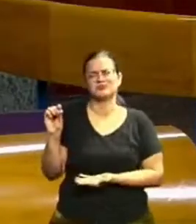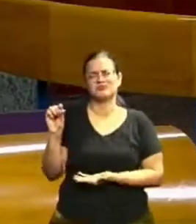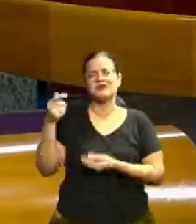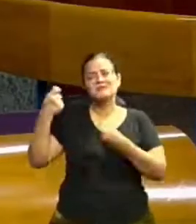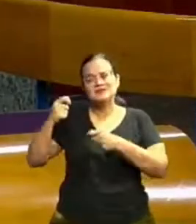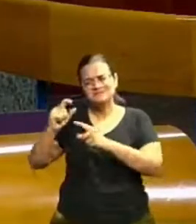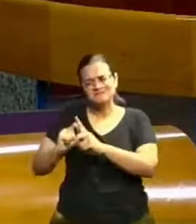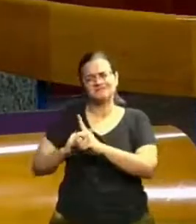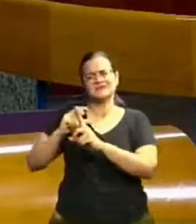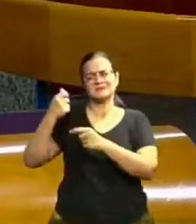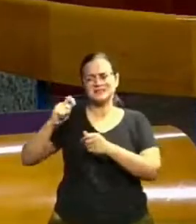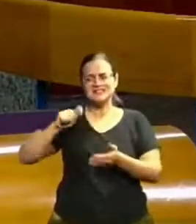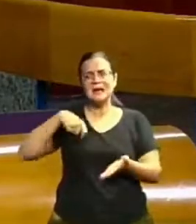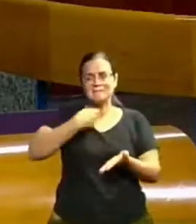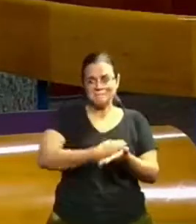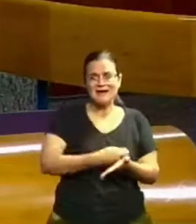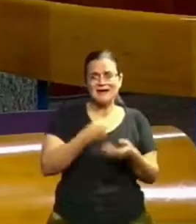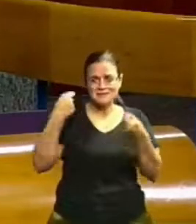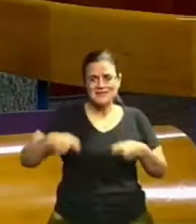que deveria ser pago